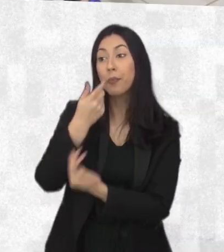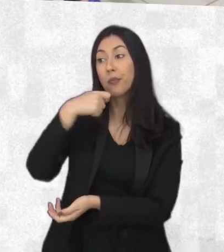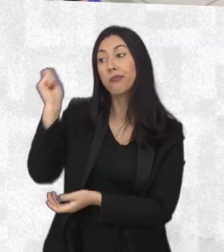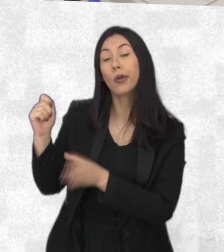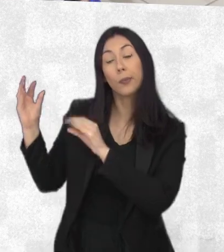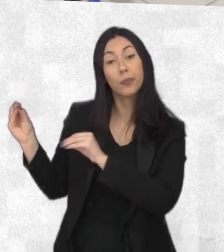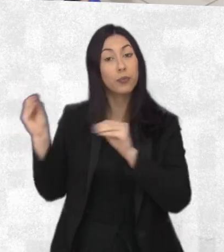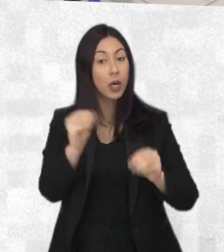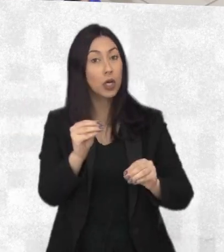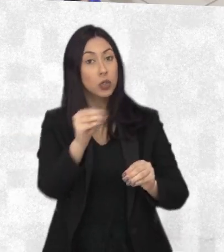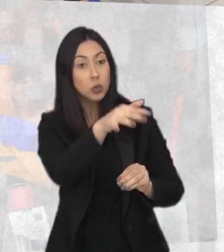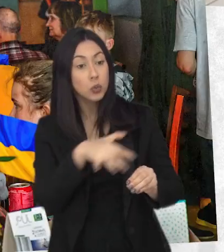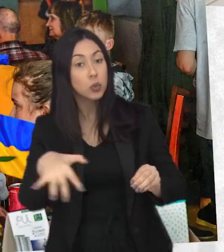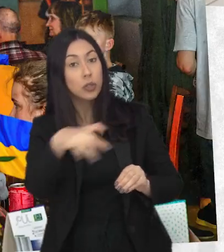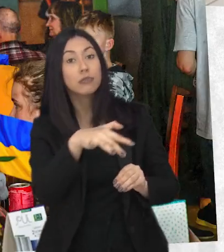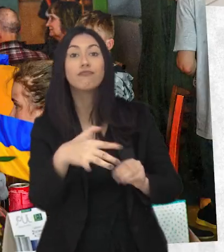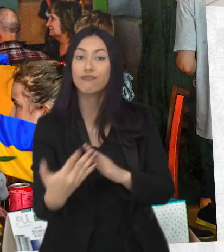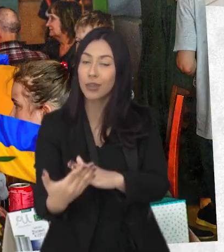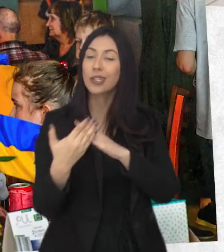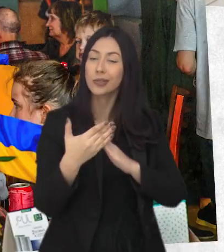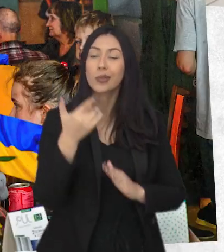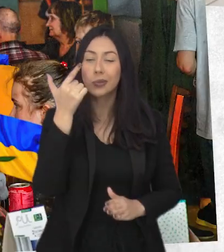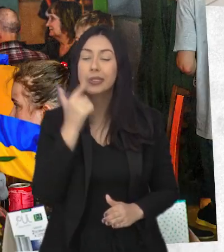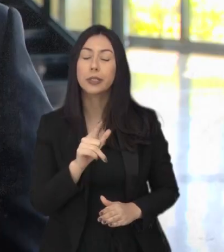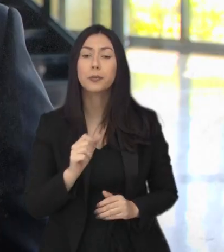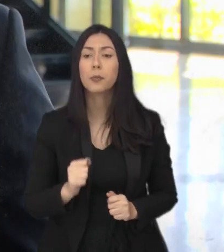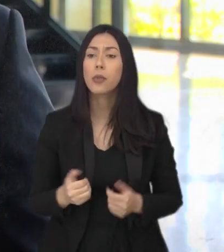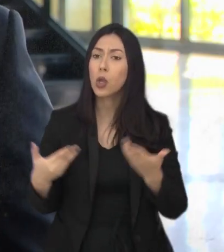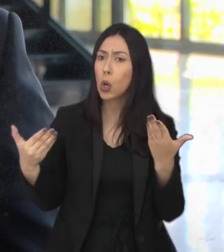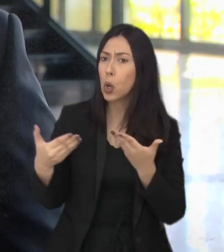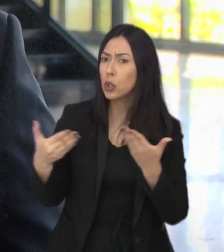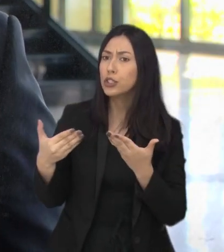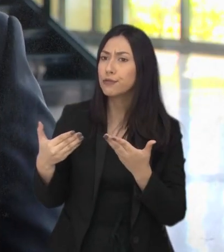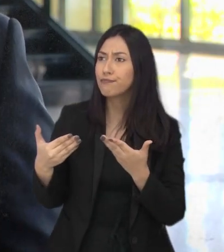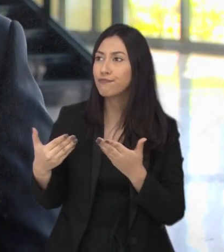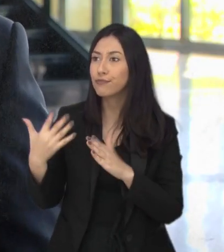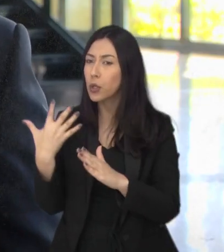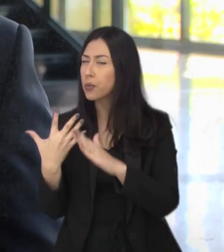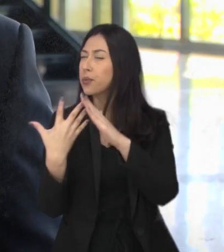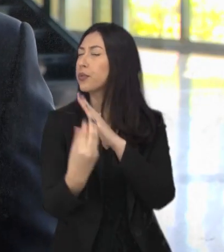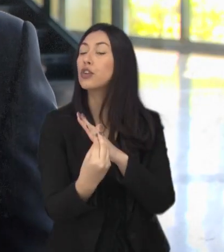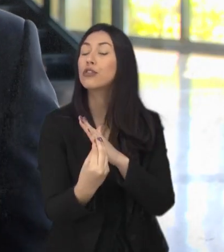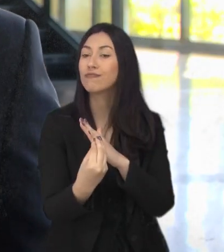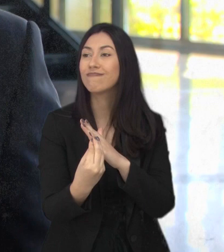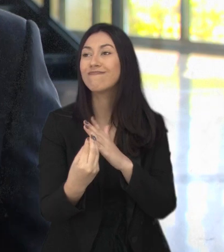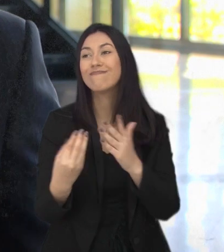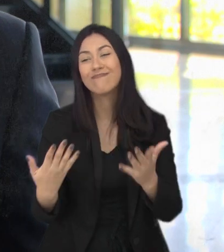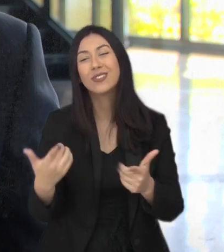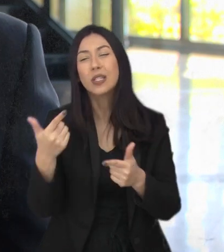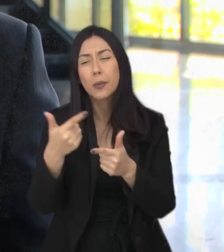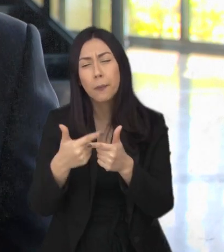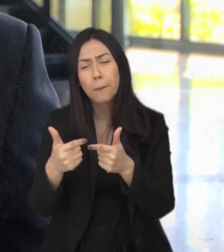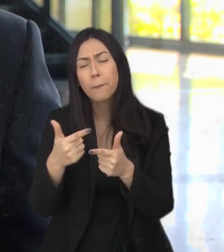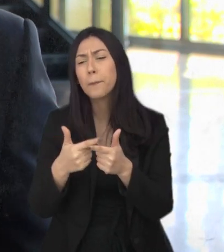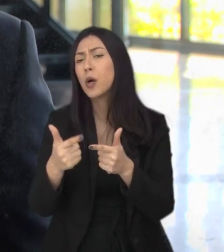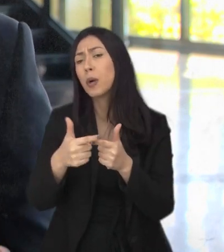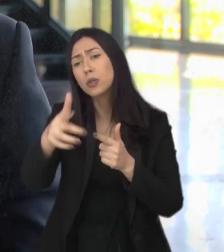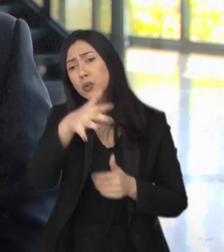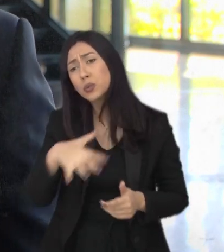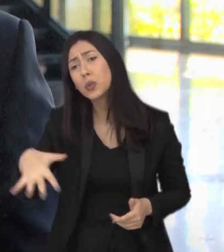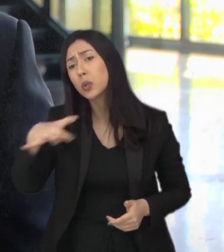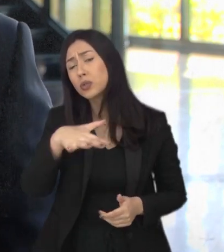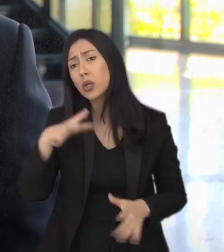receberam ajuda de organizações da sociedade civil. O refúgio hoje no mundo é uma questão, é uma tragédia pública. São